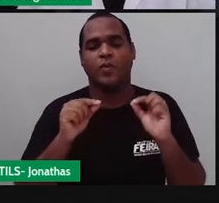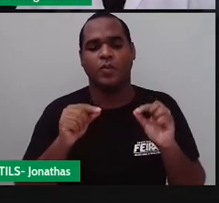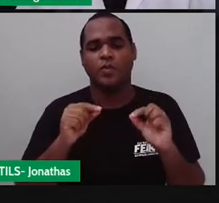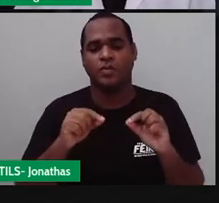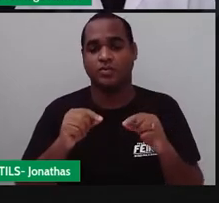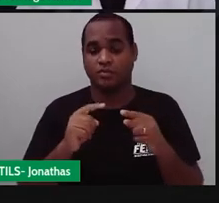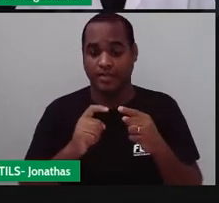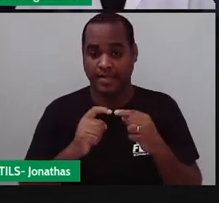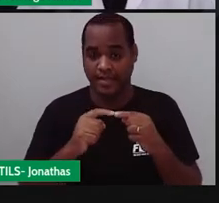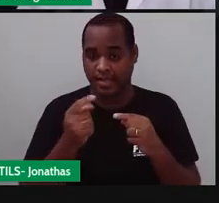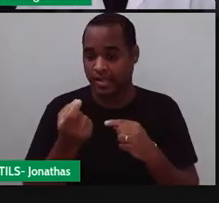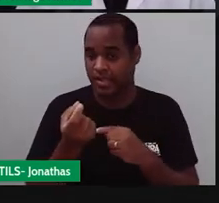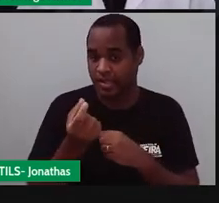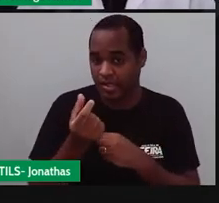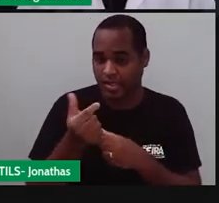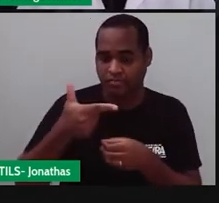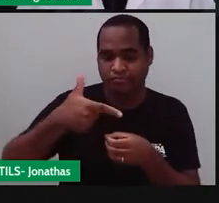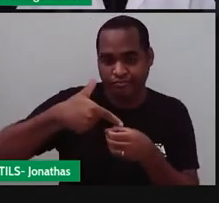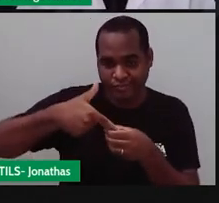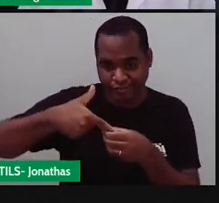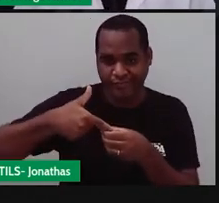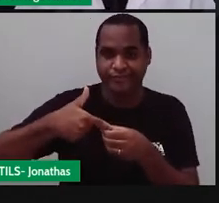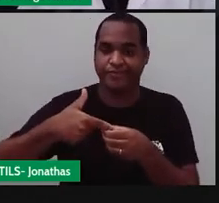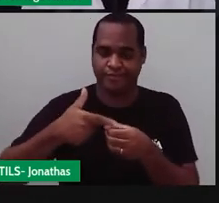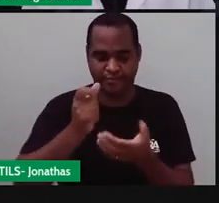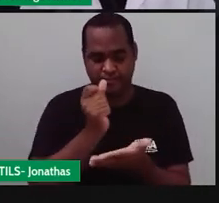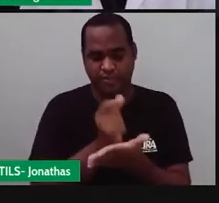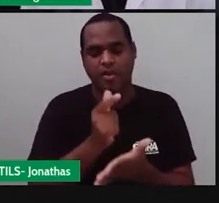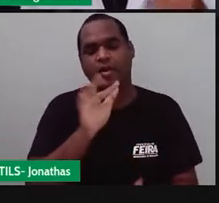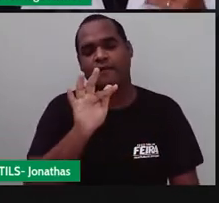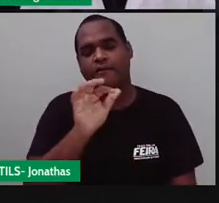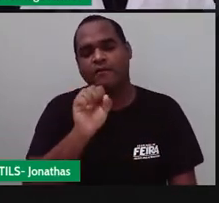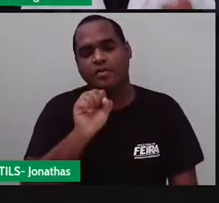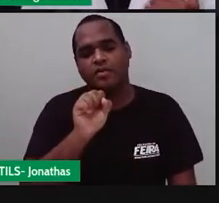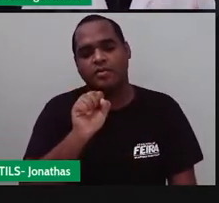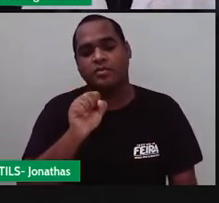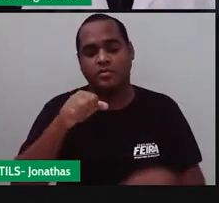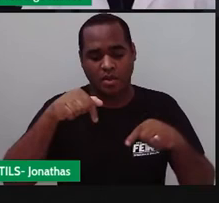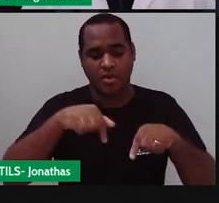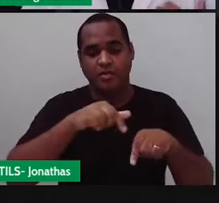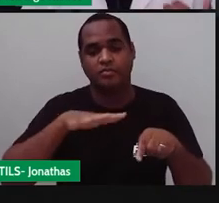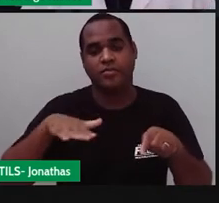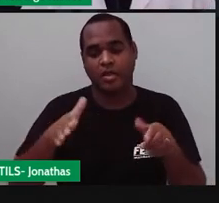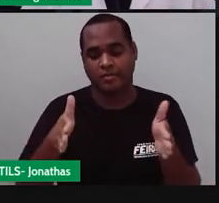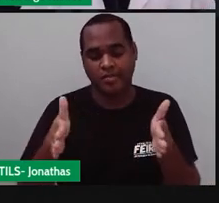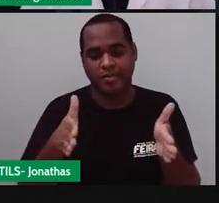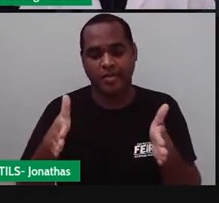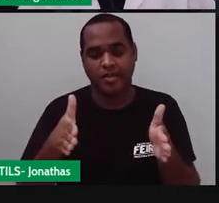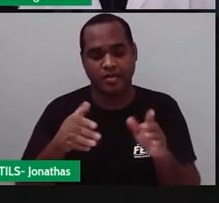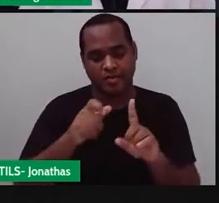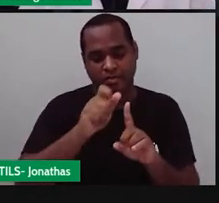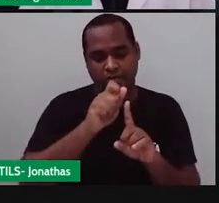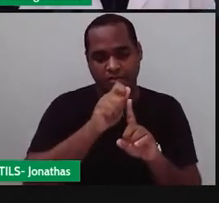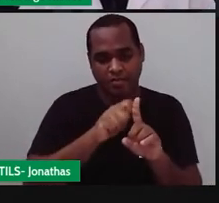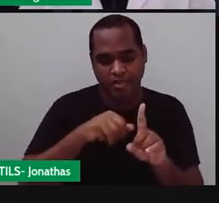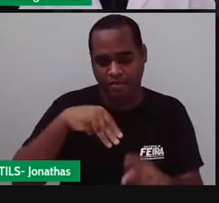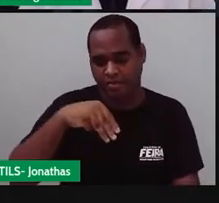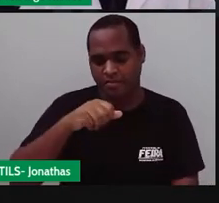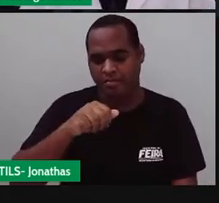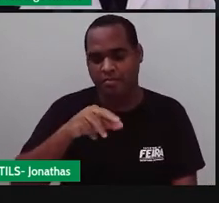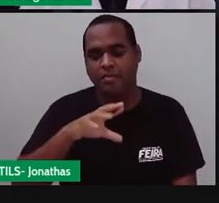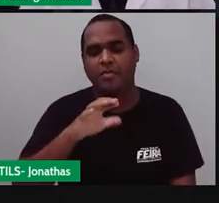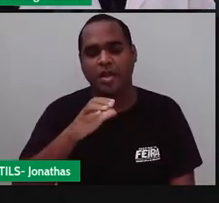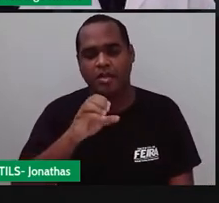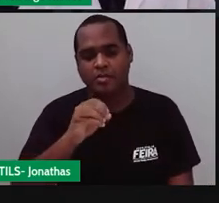do combustível, o preço da gasolina em Feira de Santana, nesse período do início de março de 2021,